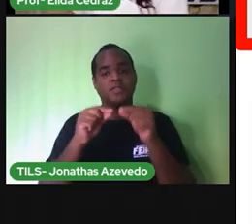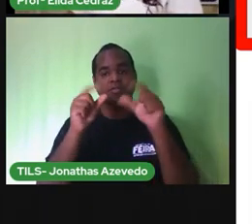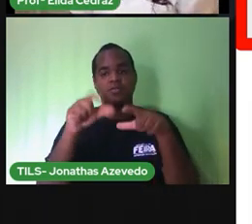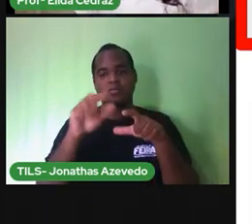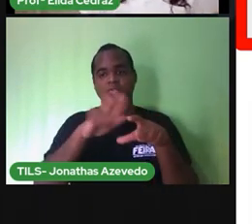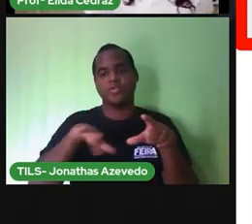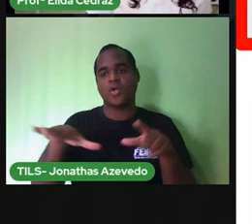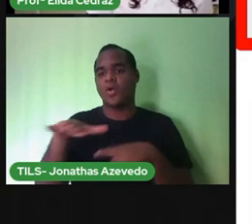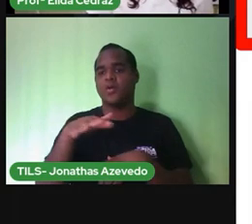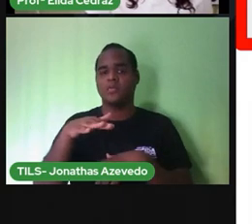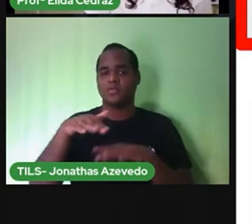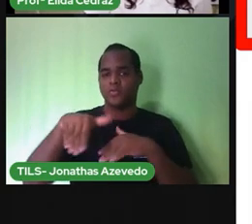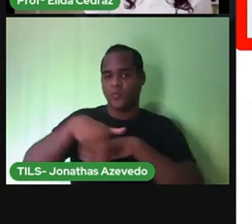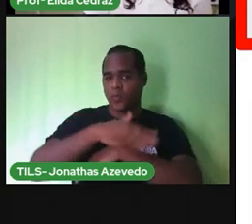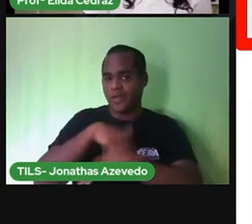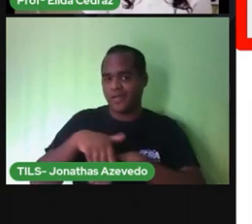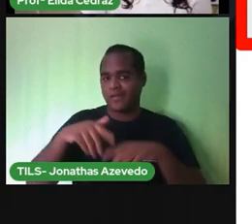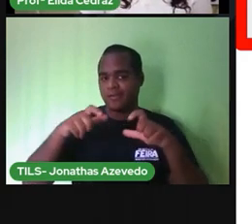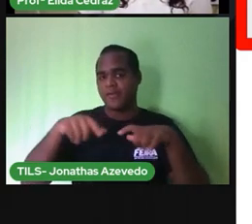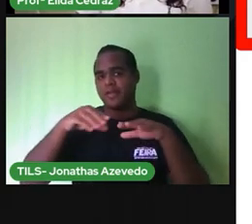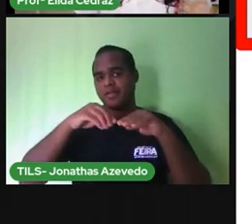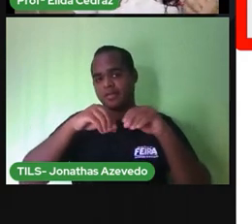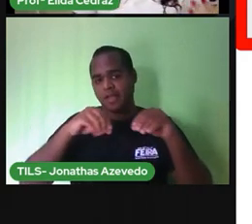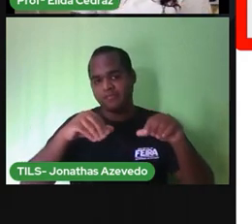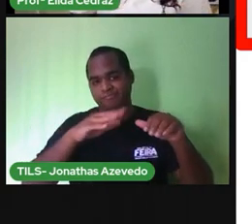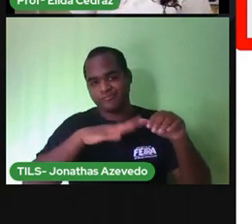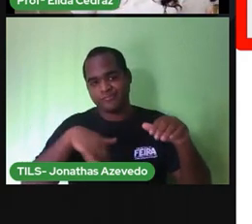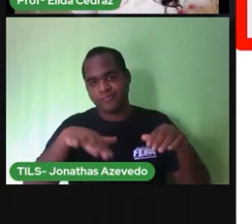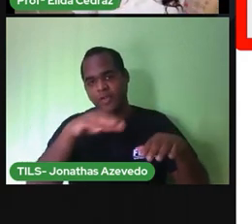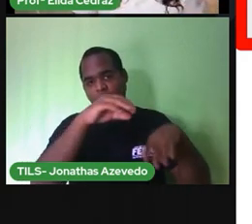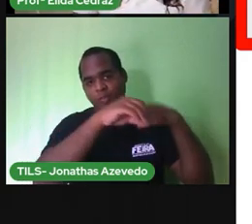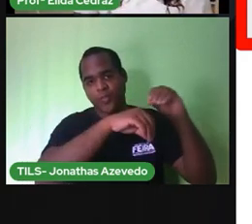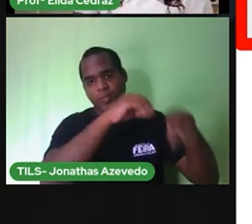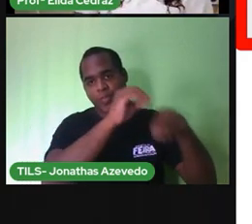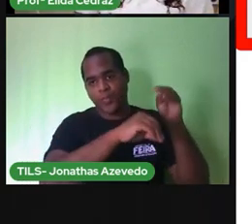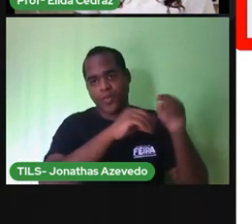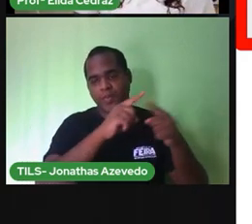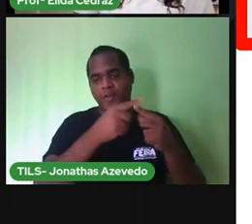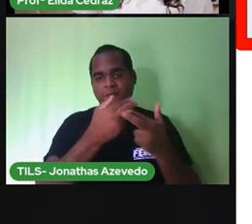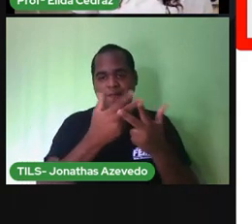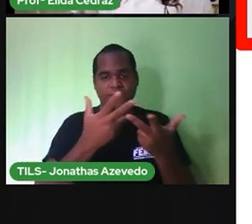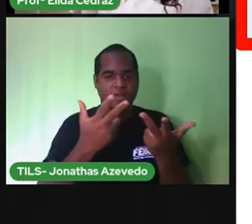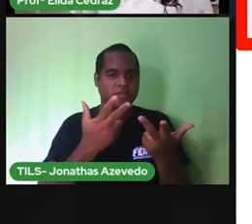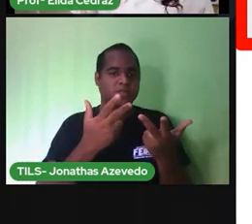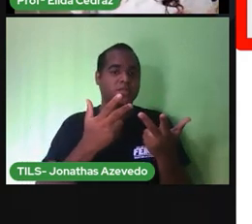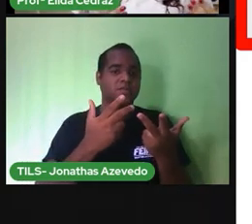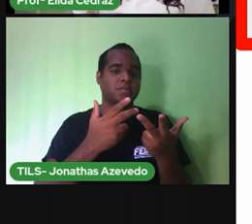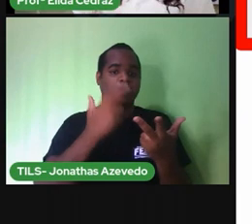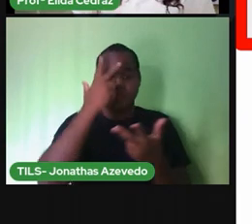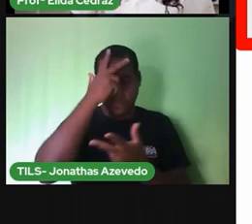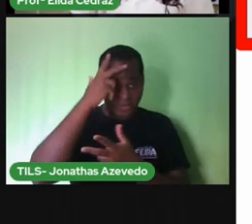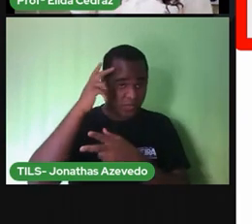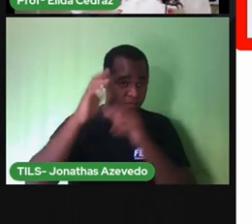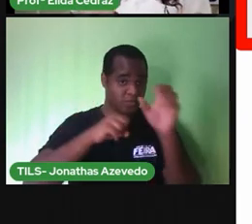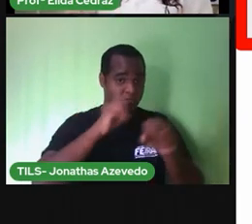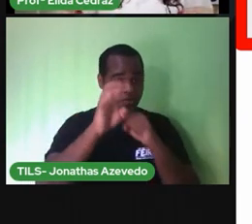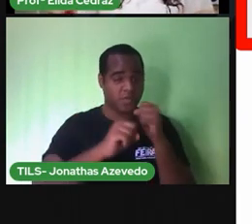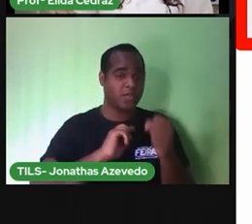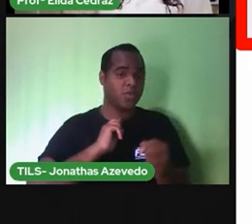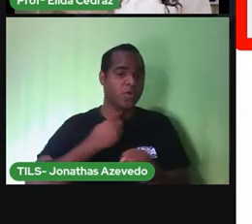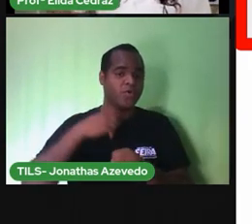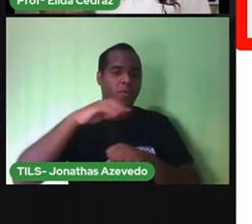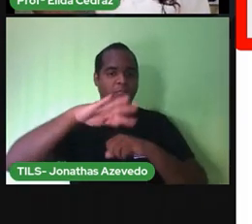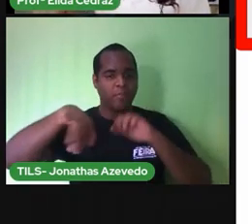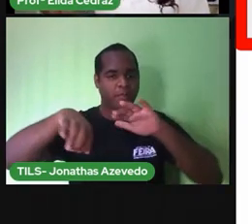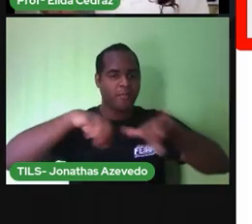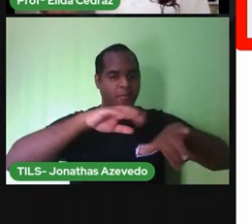ruas e levado para os aterros e lá existem os baldaneiros que são as pessoas que recolhem e separam